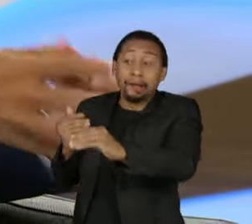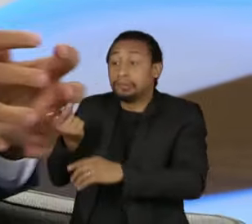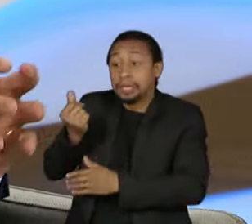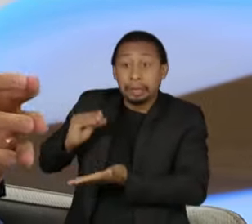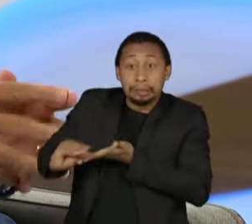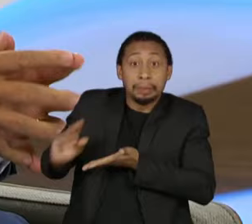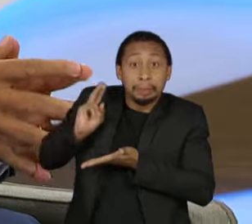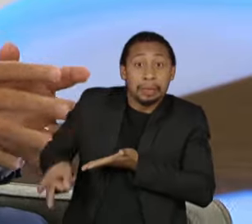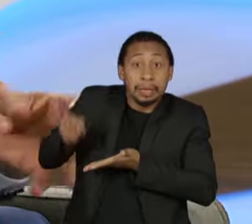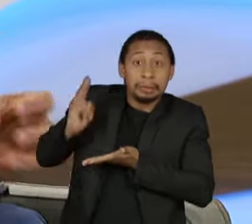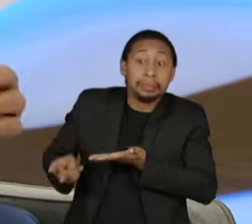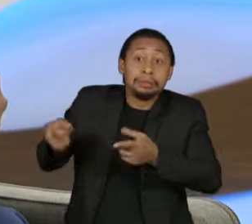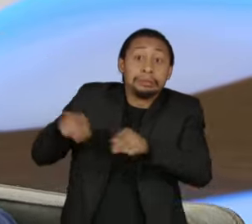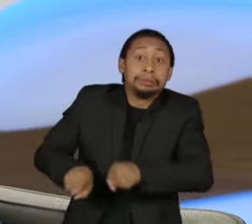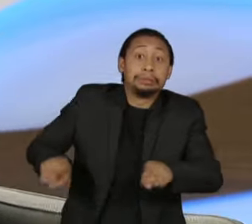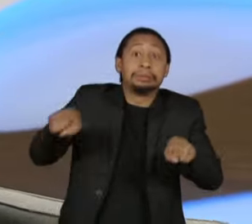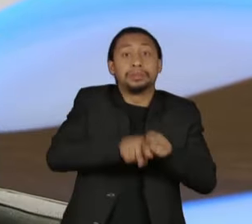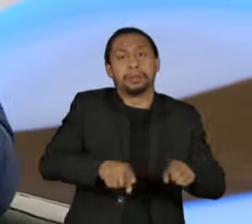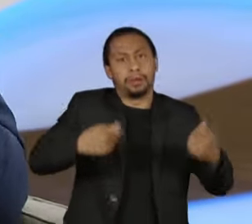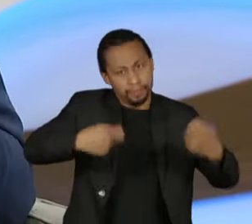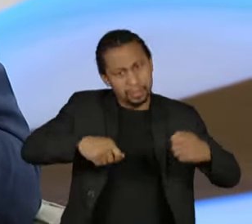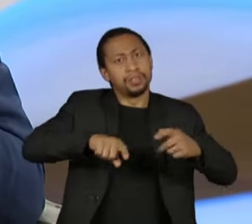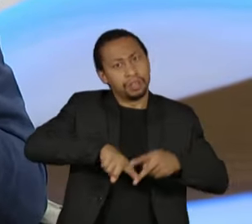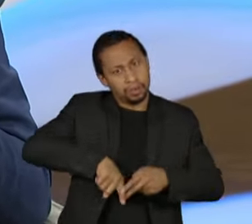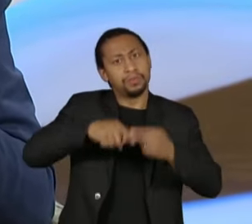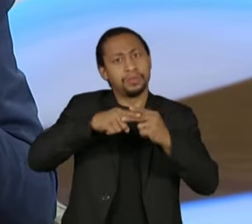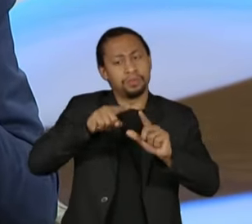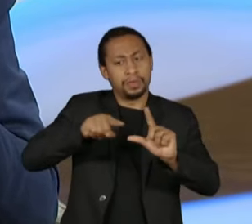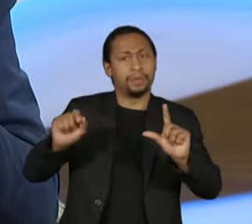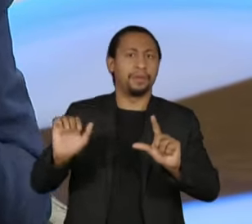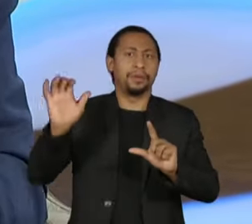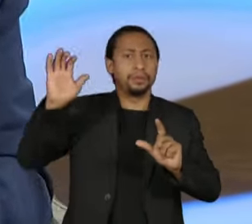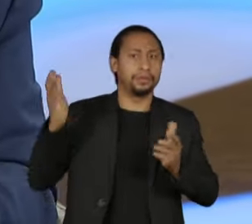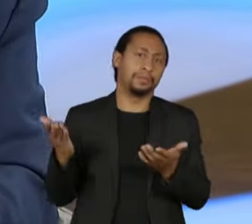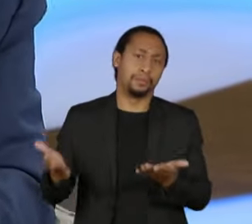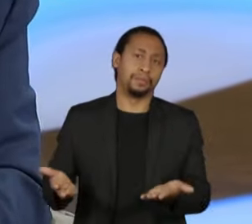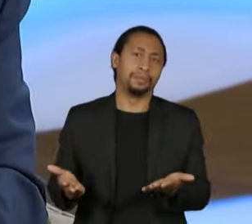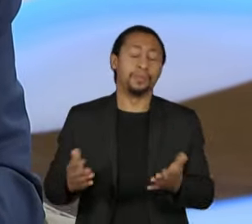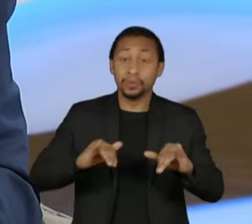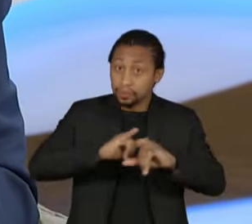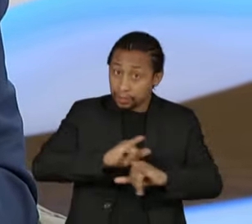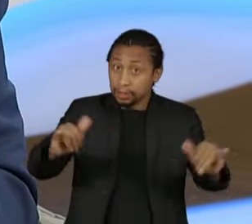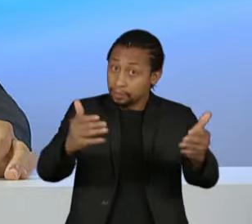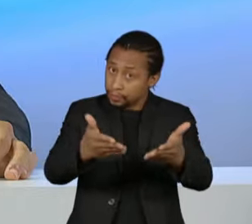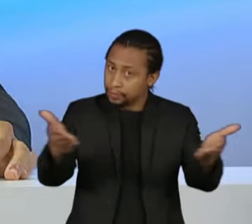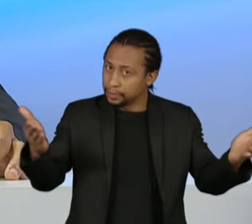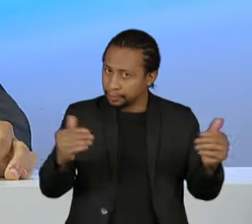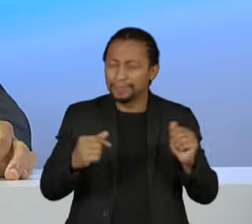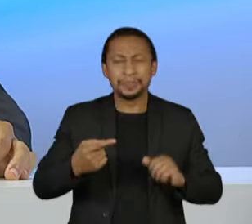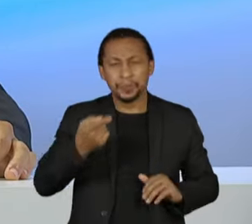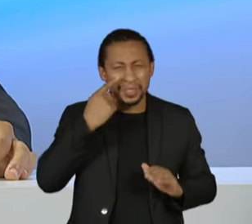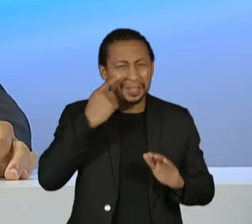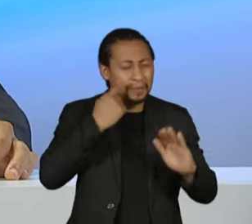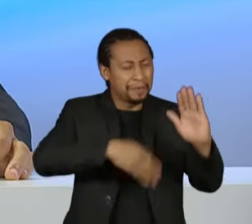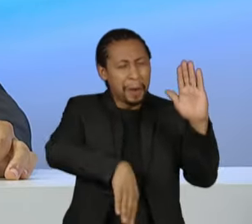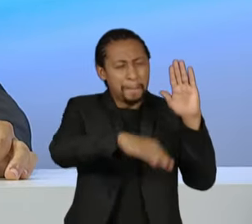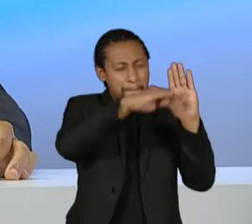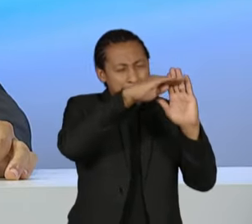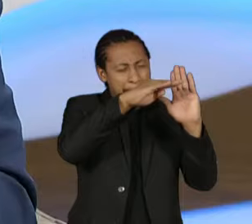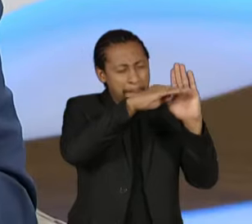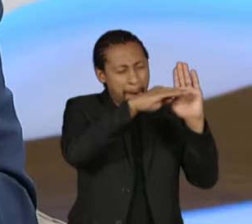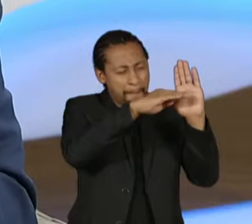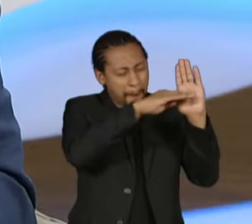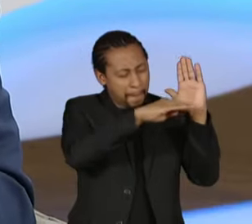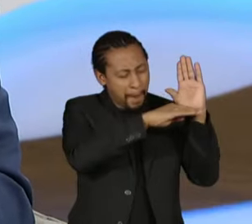precisa ser reajustado pela inflação. Então, eu estou contando para você. Quando você olhar a lista, aí eu quero ver alguém dizer,